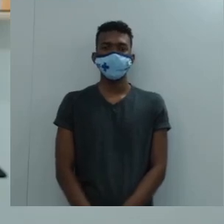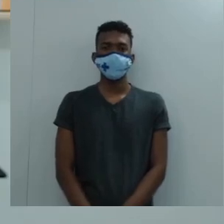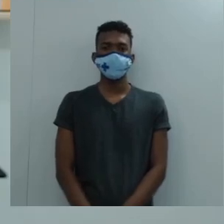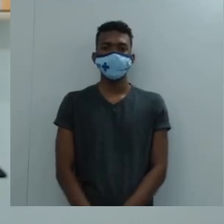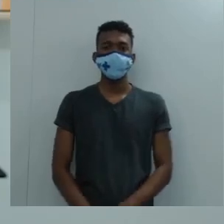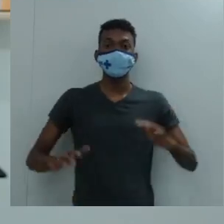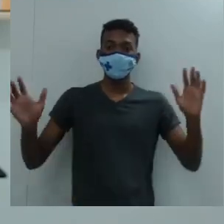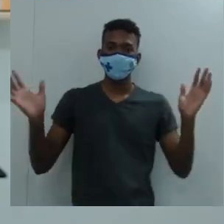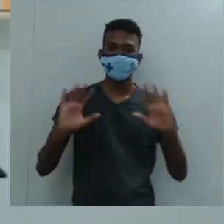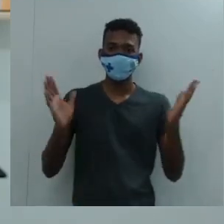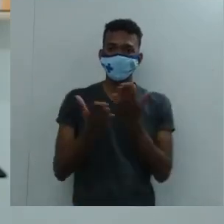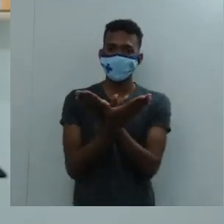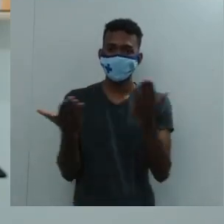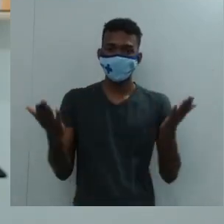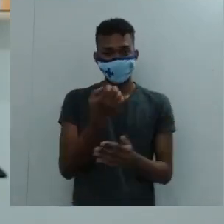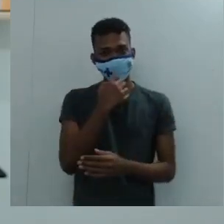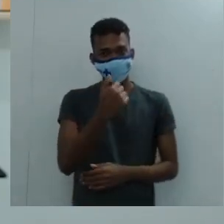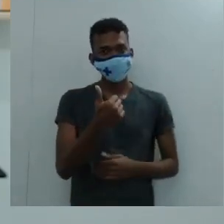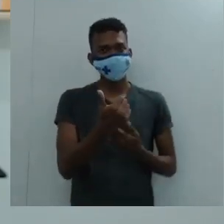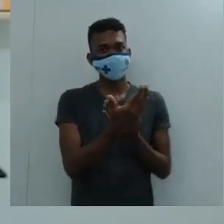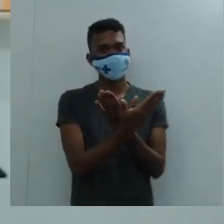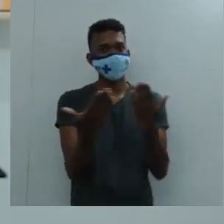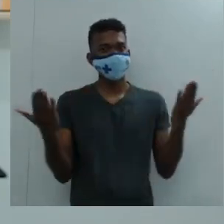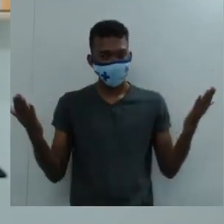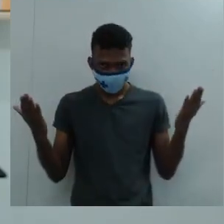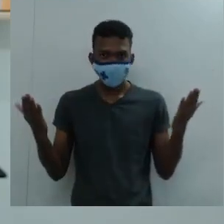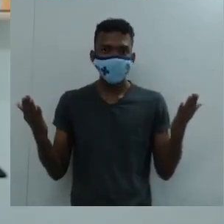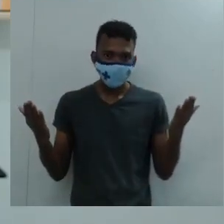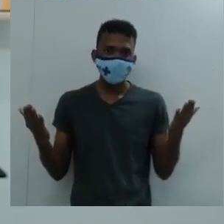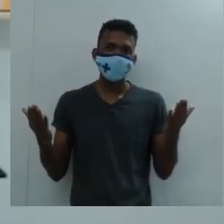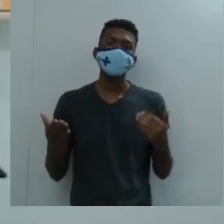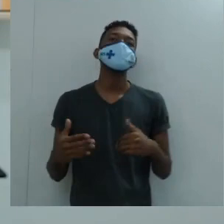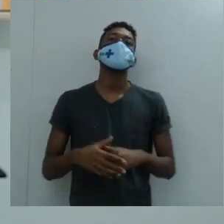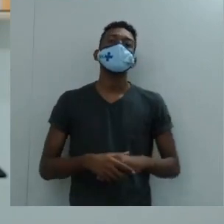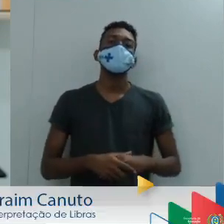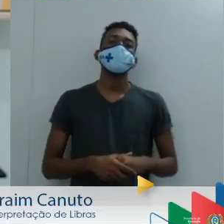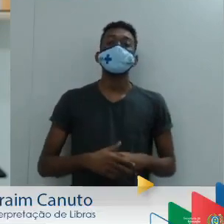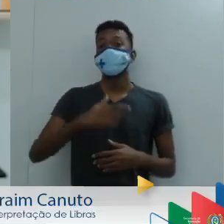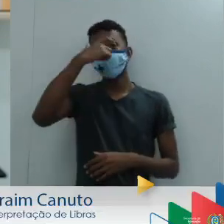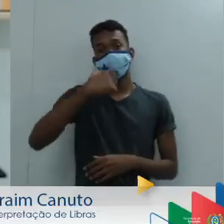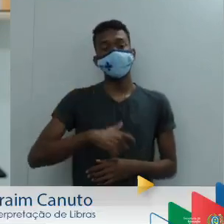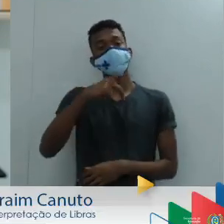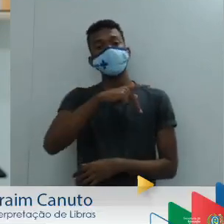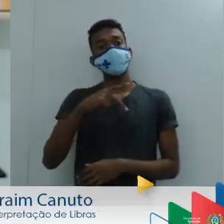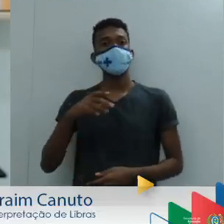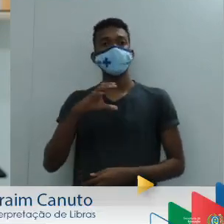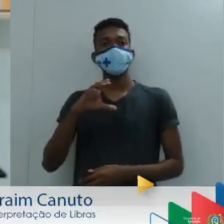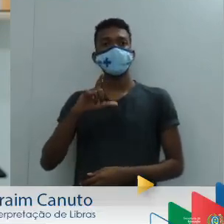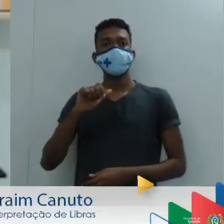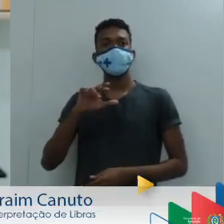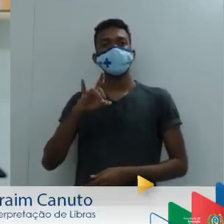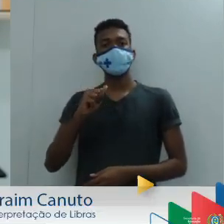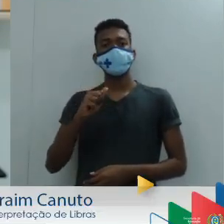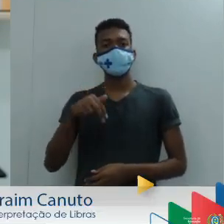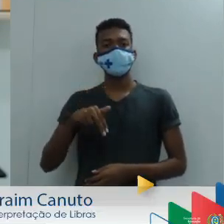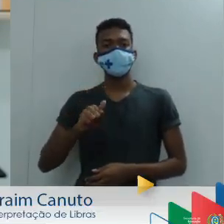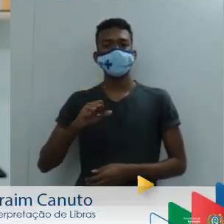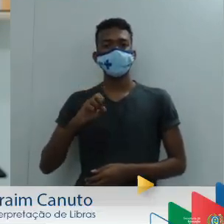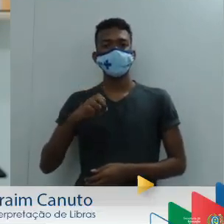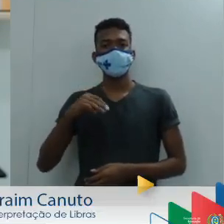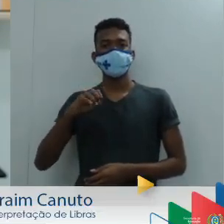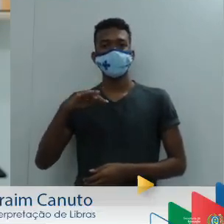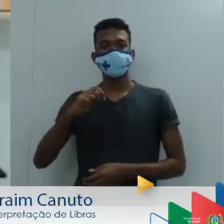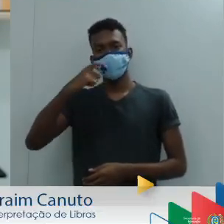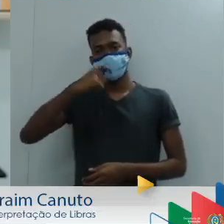Olá pessoal, tudo bem com vocês? Então aqui é o professor Cláudio Nascimento, professor da